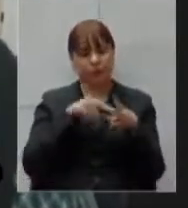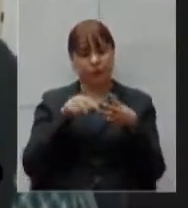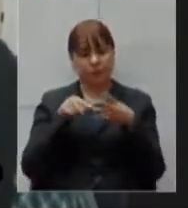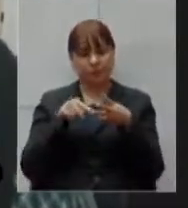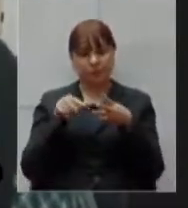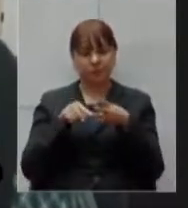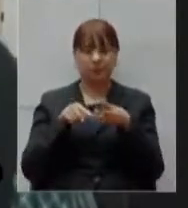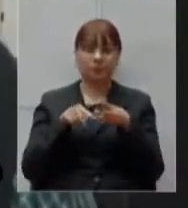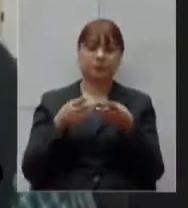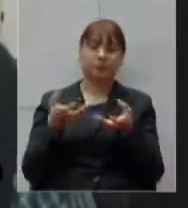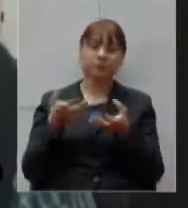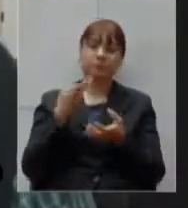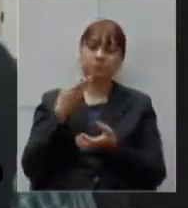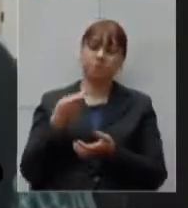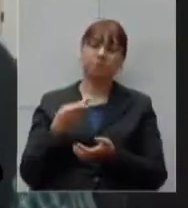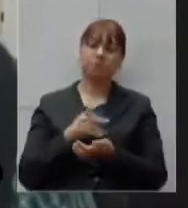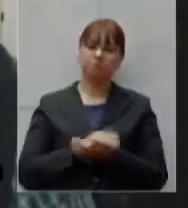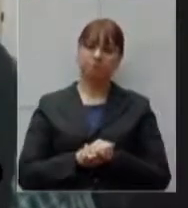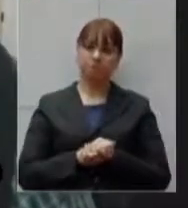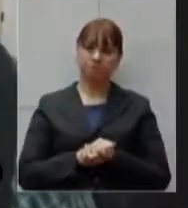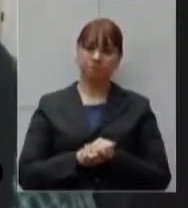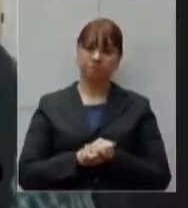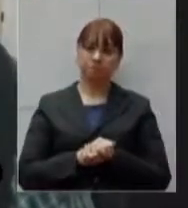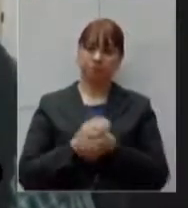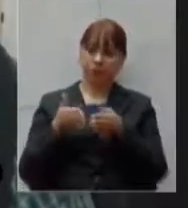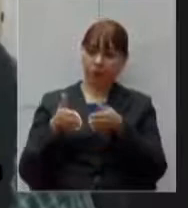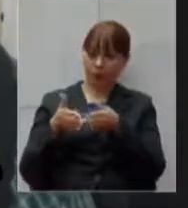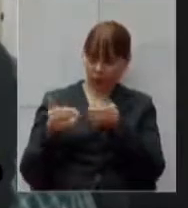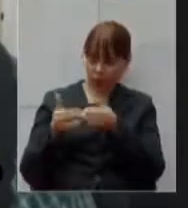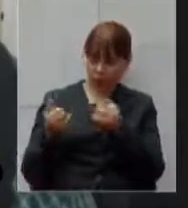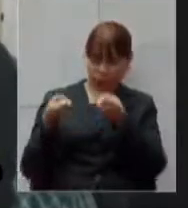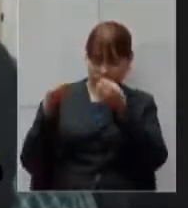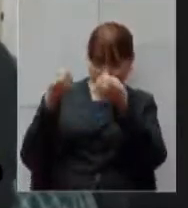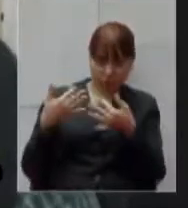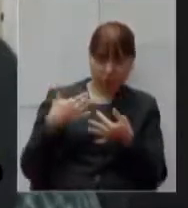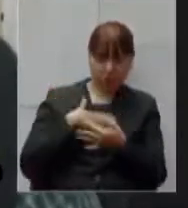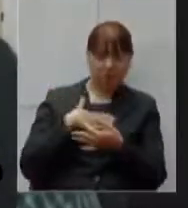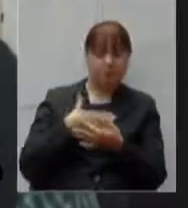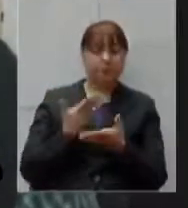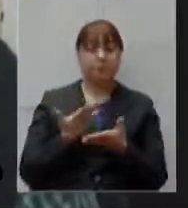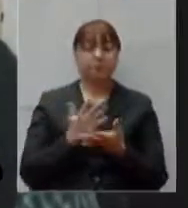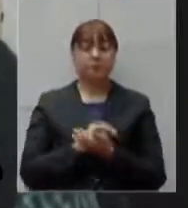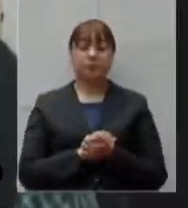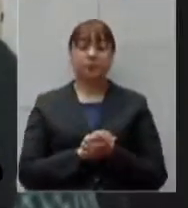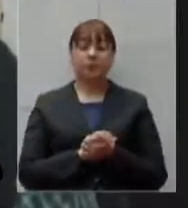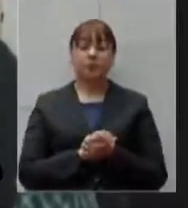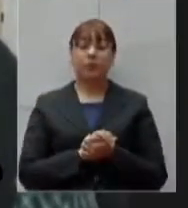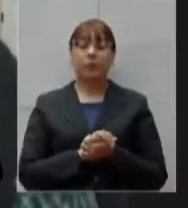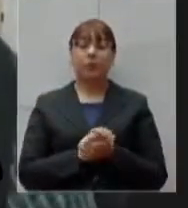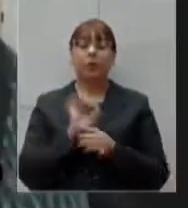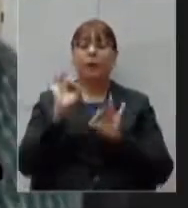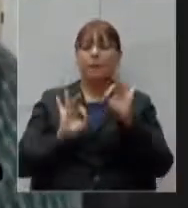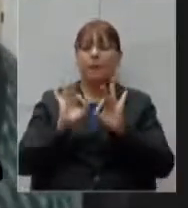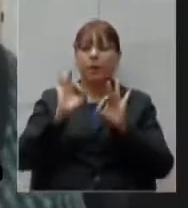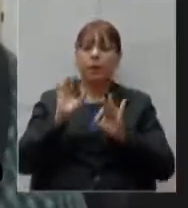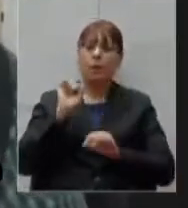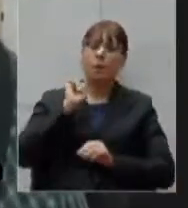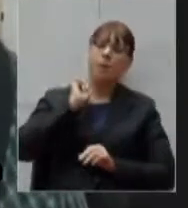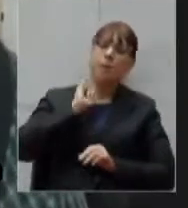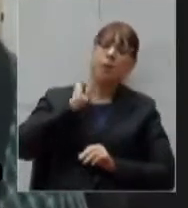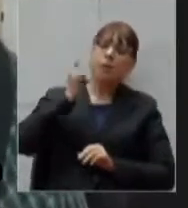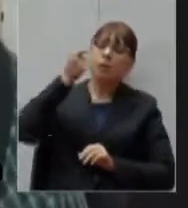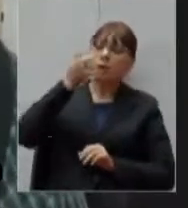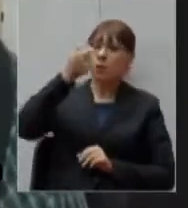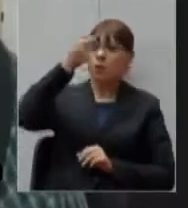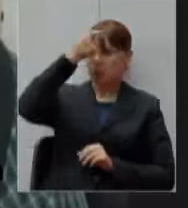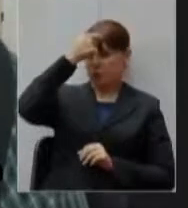destacar aqui e solicitar esse conhecimento é sobre o plano Minas Consciente que de